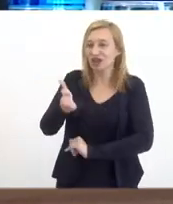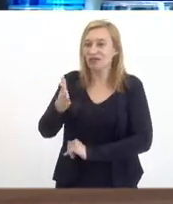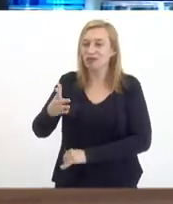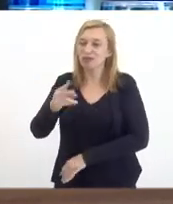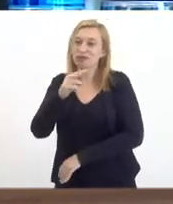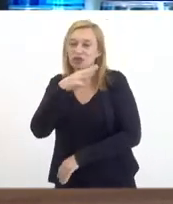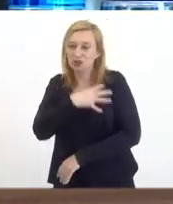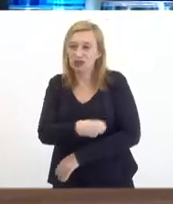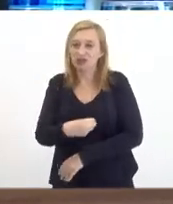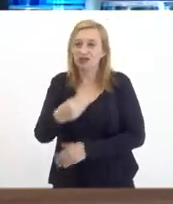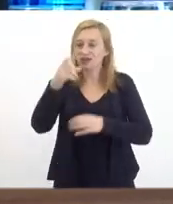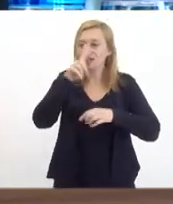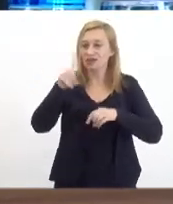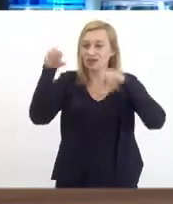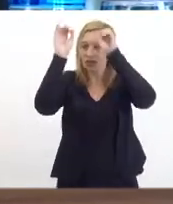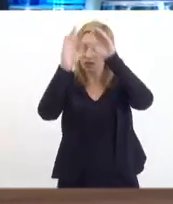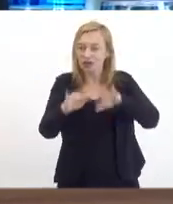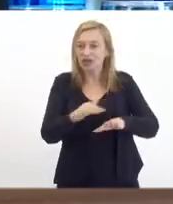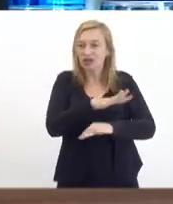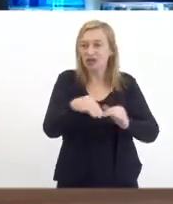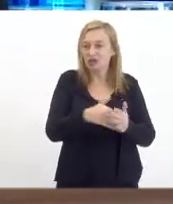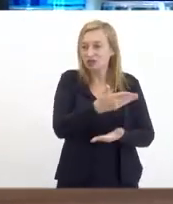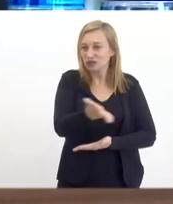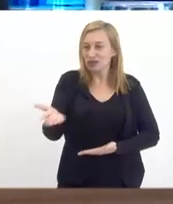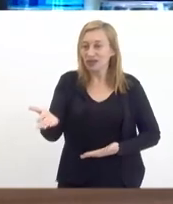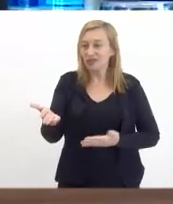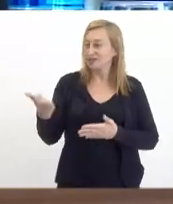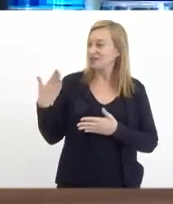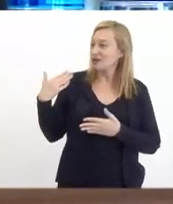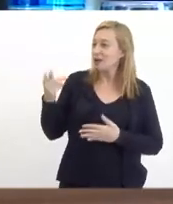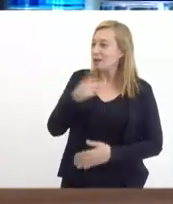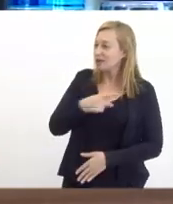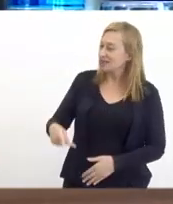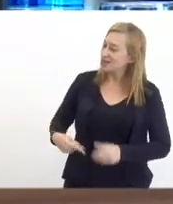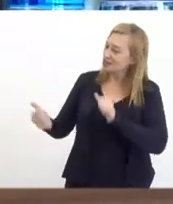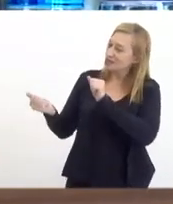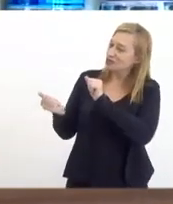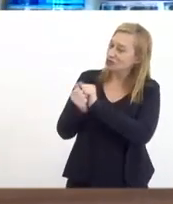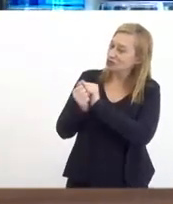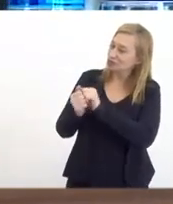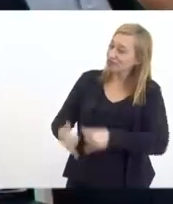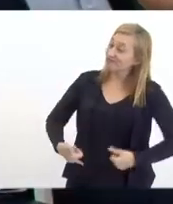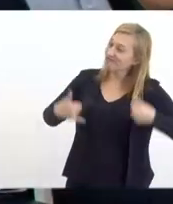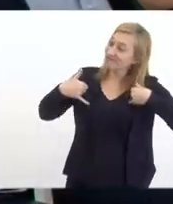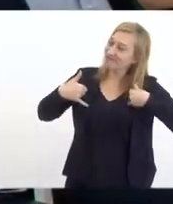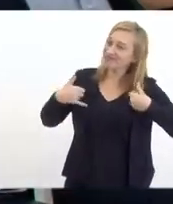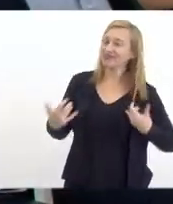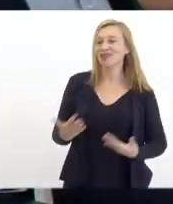Deus abençoe a todos vocês eu agradeço ao dizer da honra de estar ao seu lado obrigado Marcelo